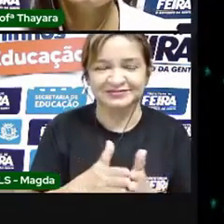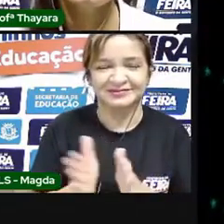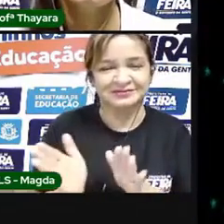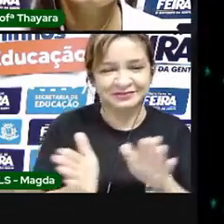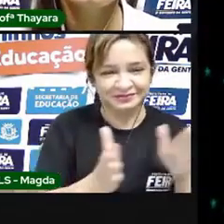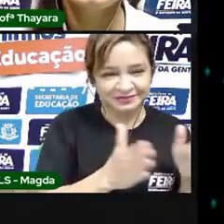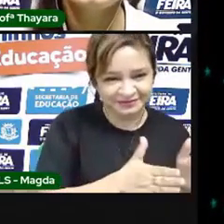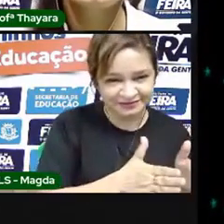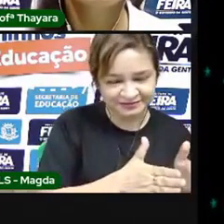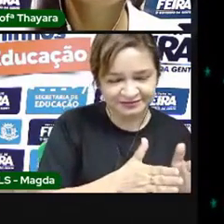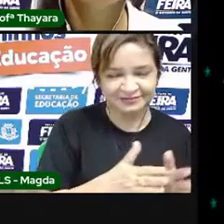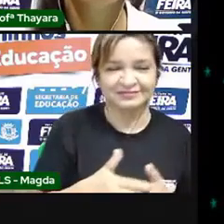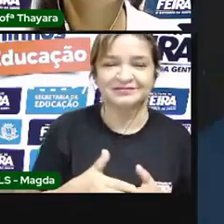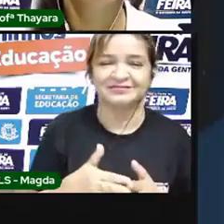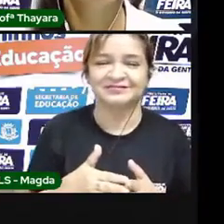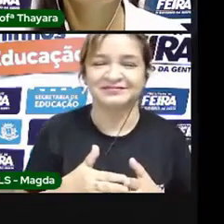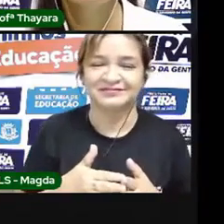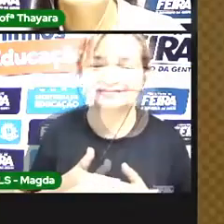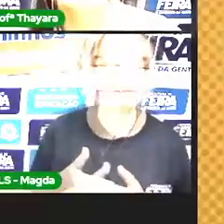apresentação.